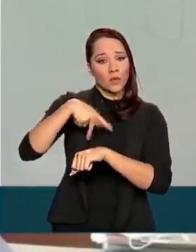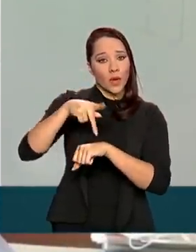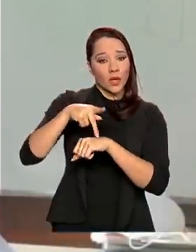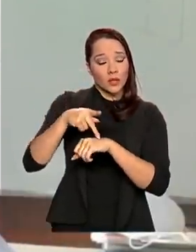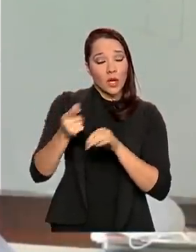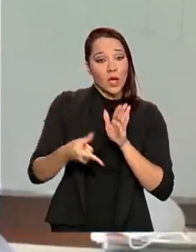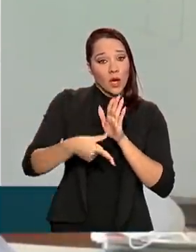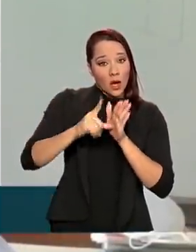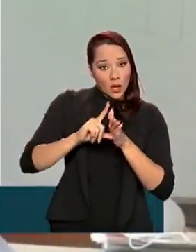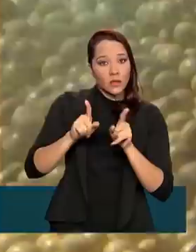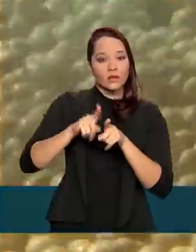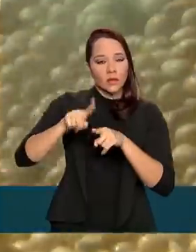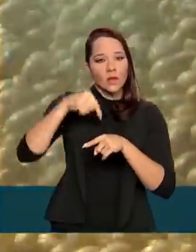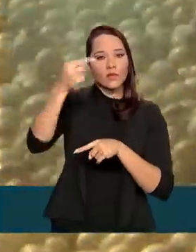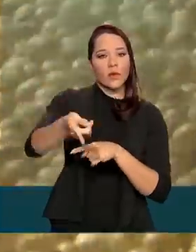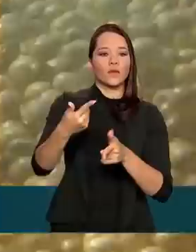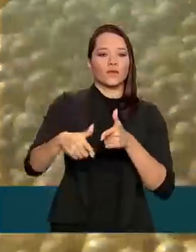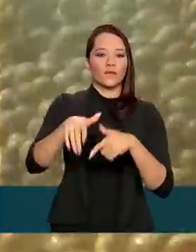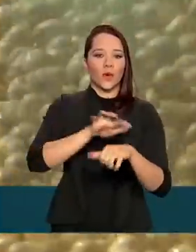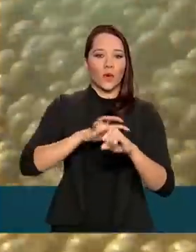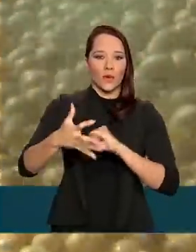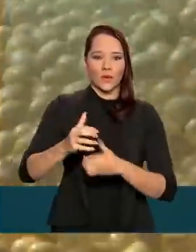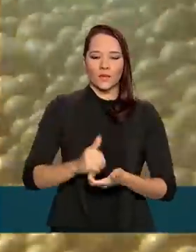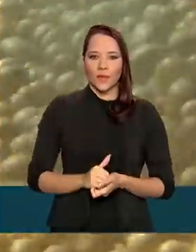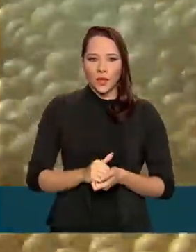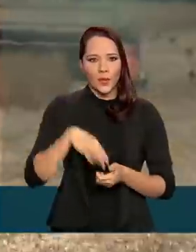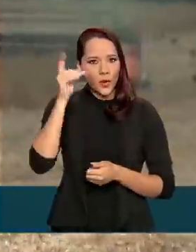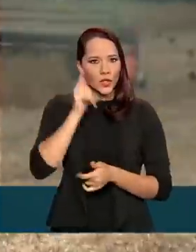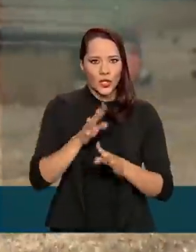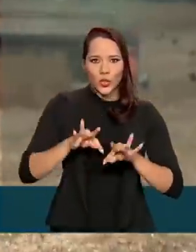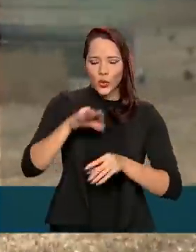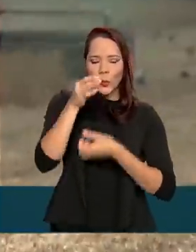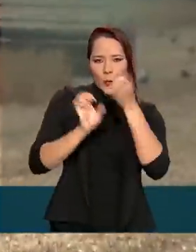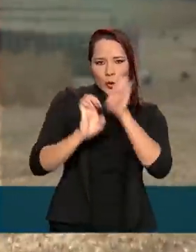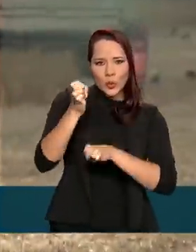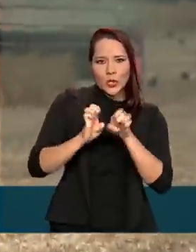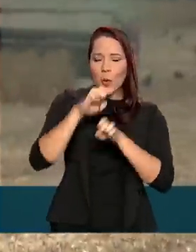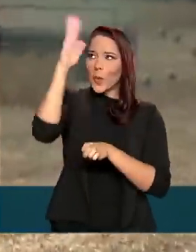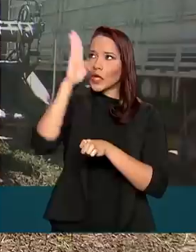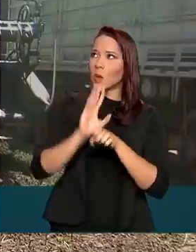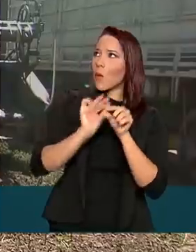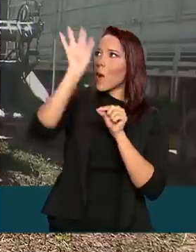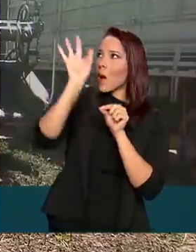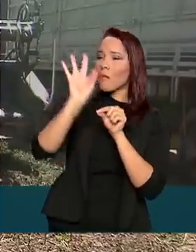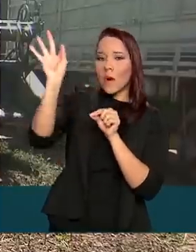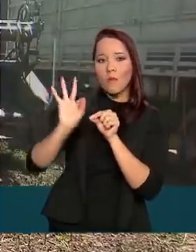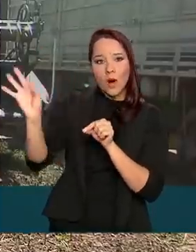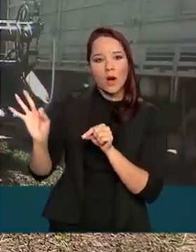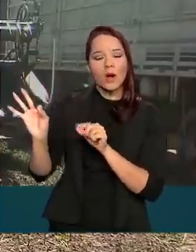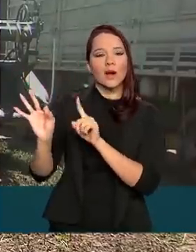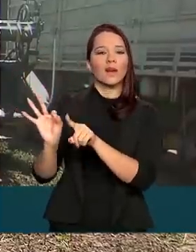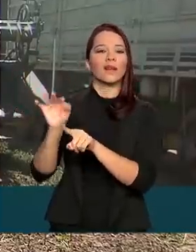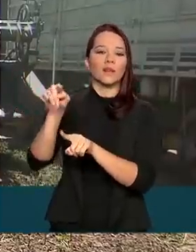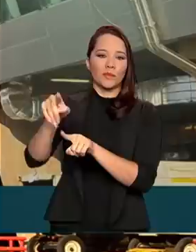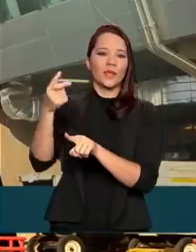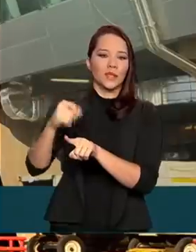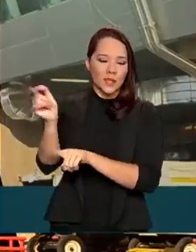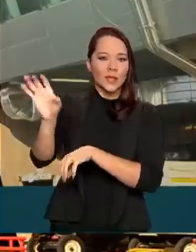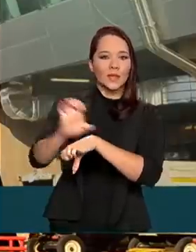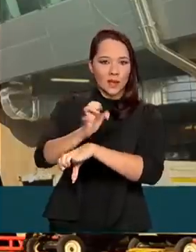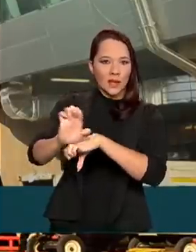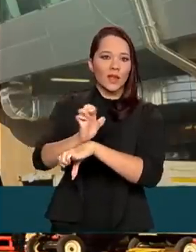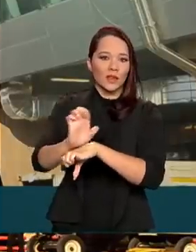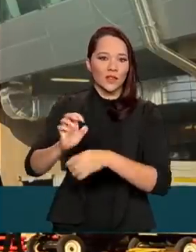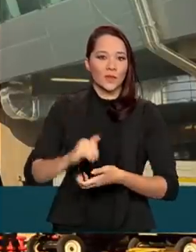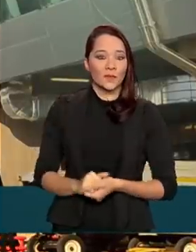crise do coronavírus. E para levar toda essa produção pelo país e para o mundo, não poderia faltar logística. O